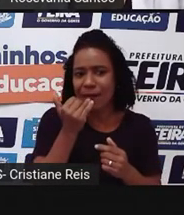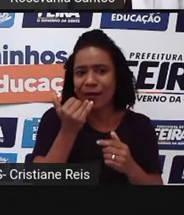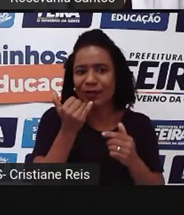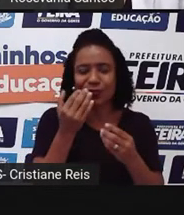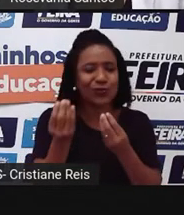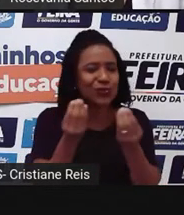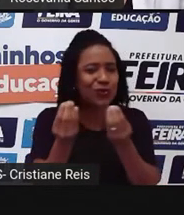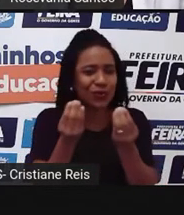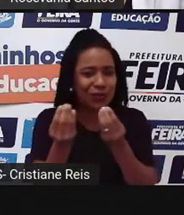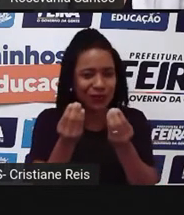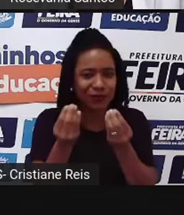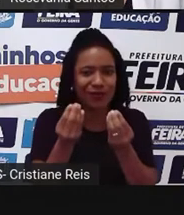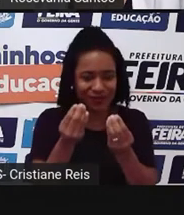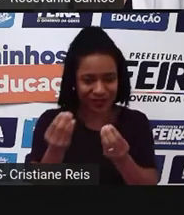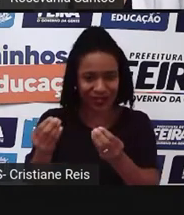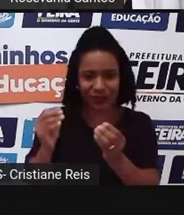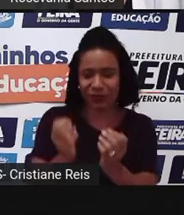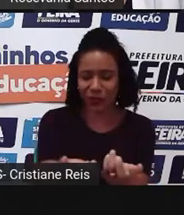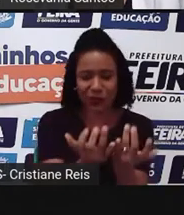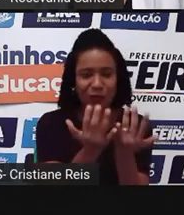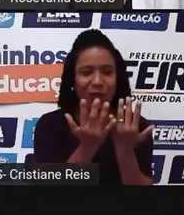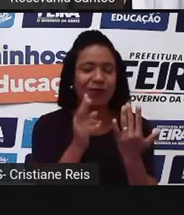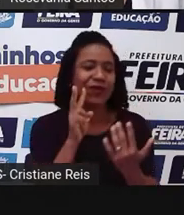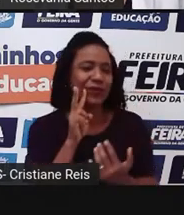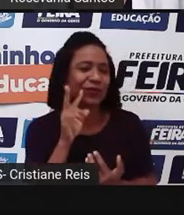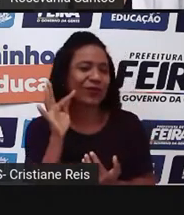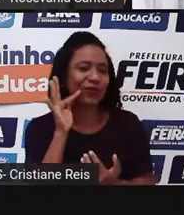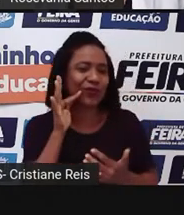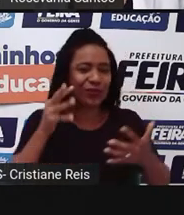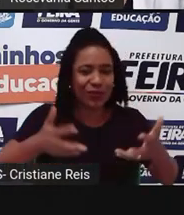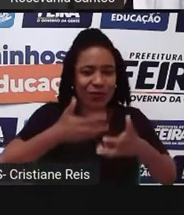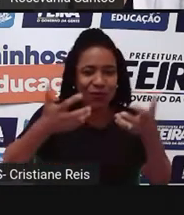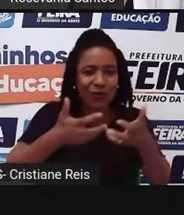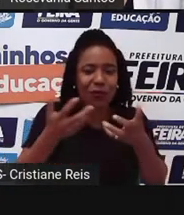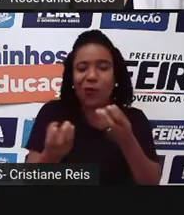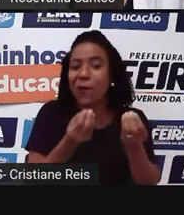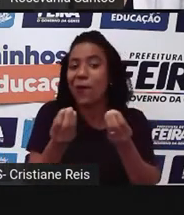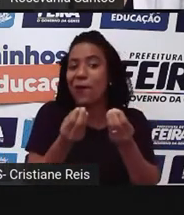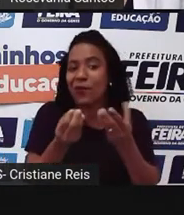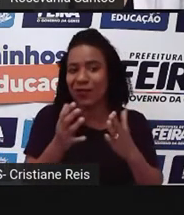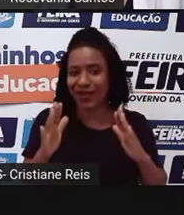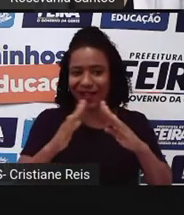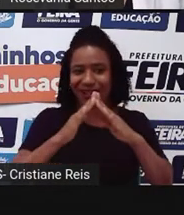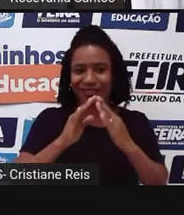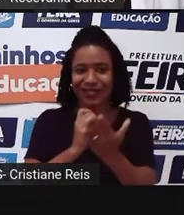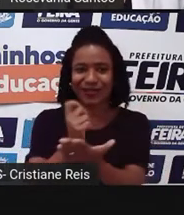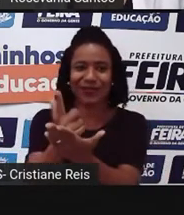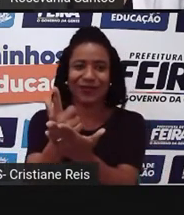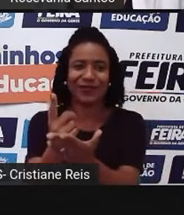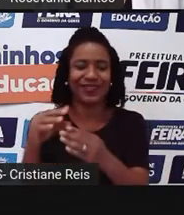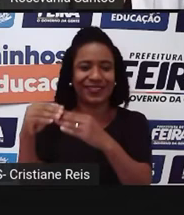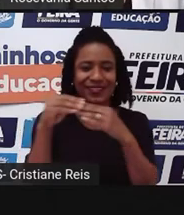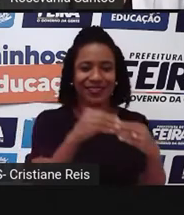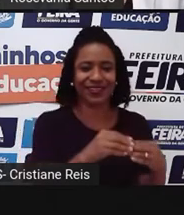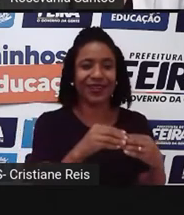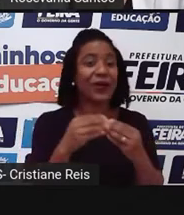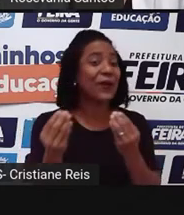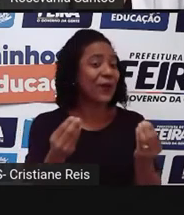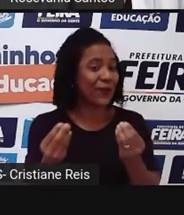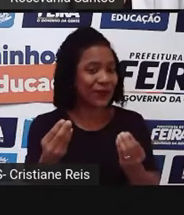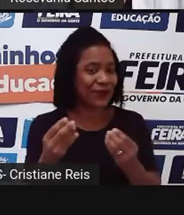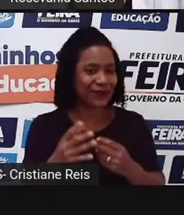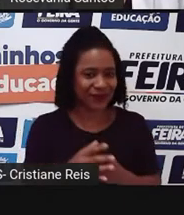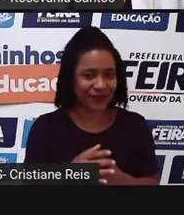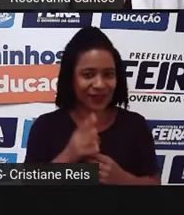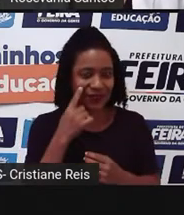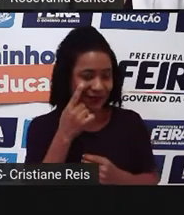a gente, né? Seguir aqui a setinha. Ele sai de lá. Olha as máquinas, né? Que foram adquiridas e fabricadas lá na cidade. Que vem para o campo e